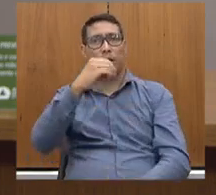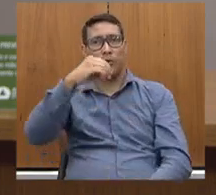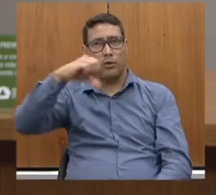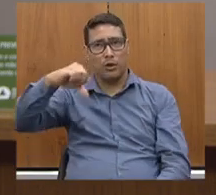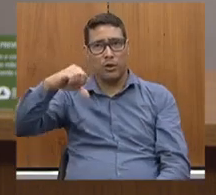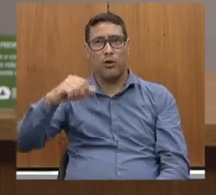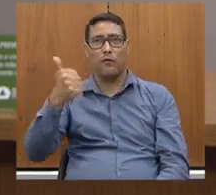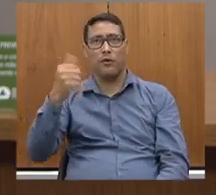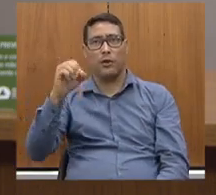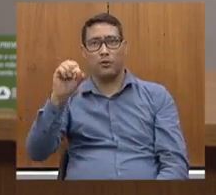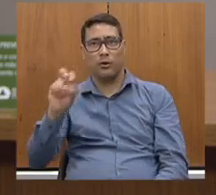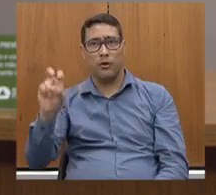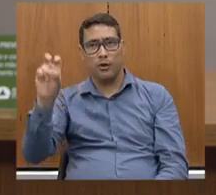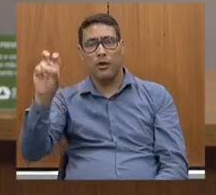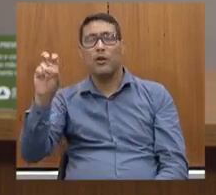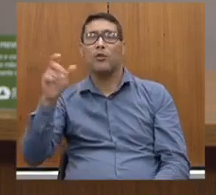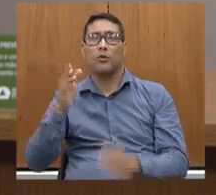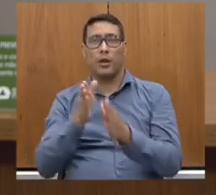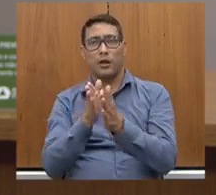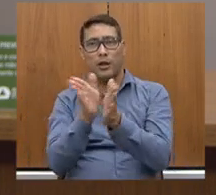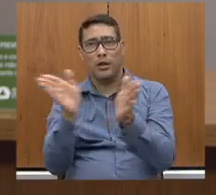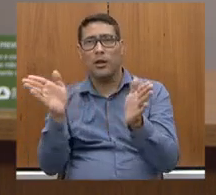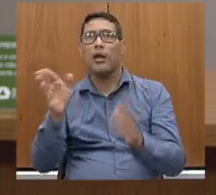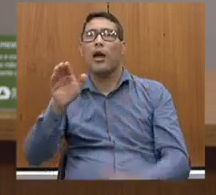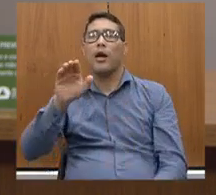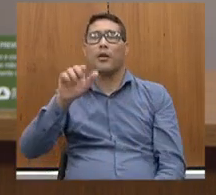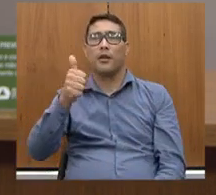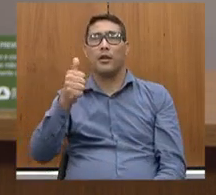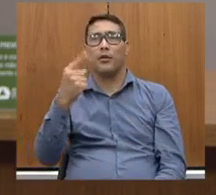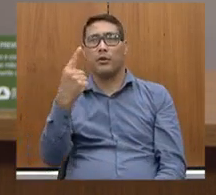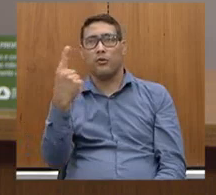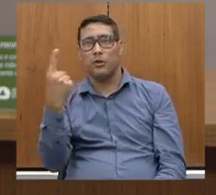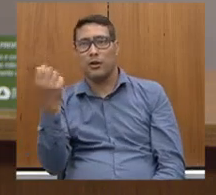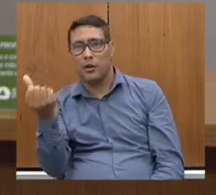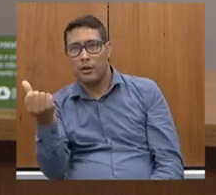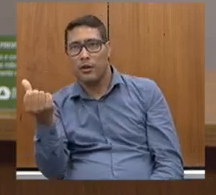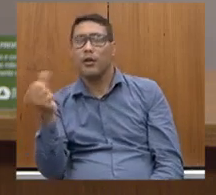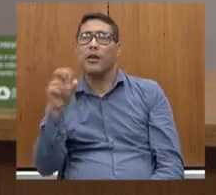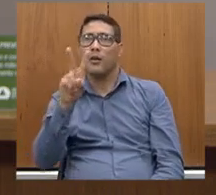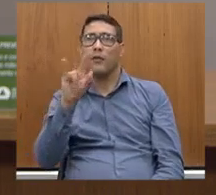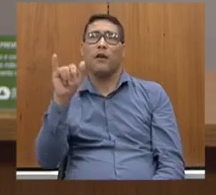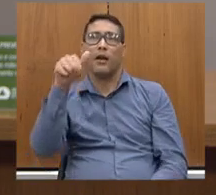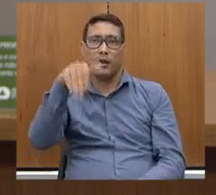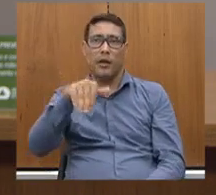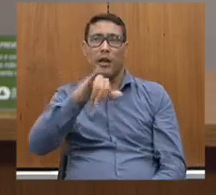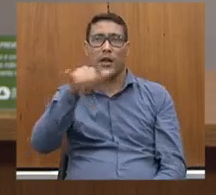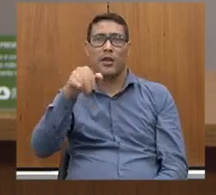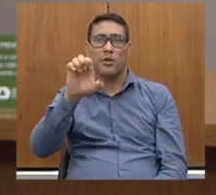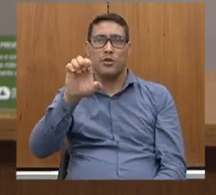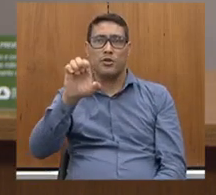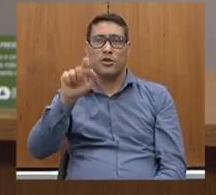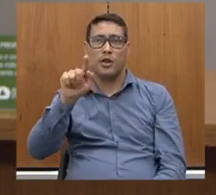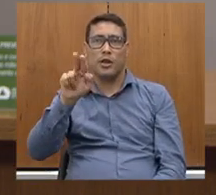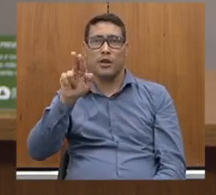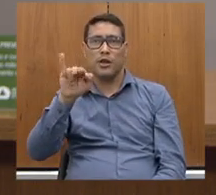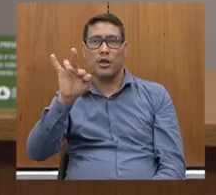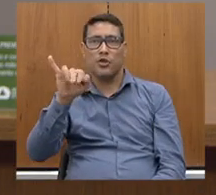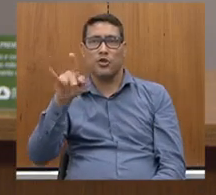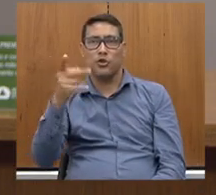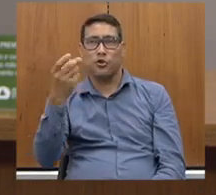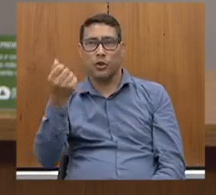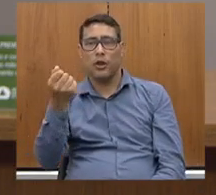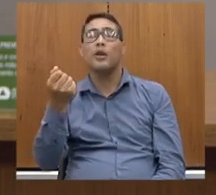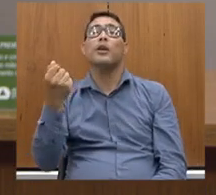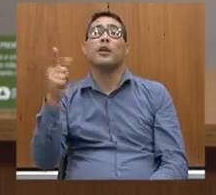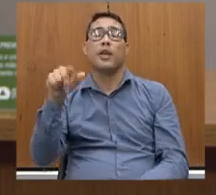que liga 116, Pavão, Águas Formosas, vai até o Jequichonha, que é a recuperação da rodovia,